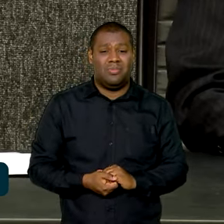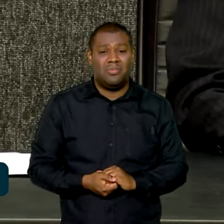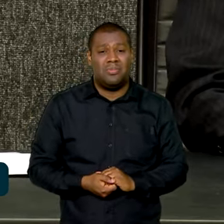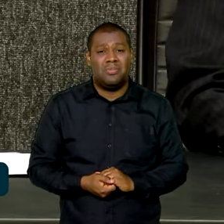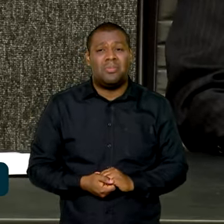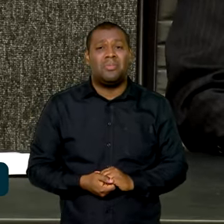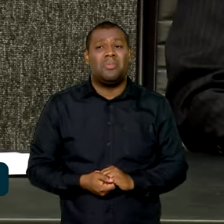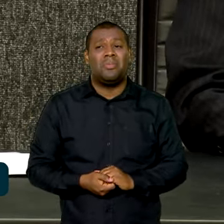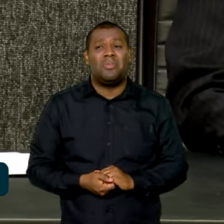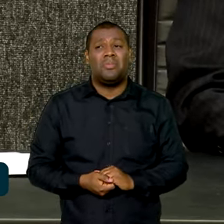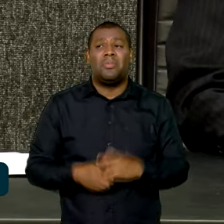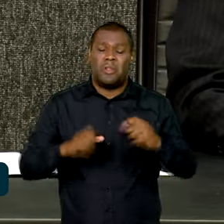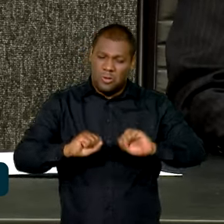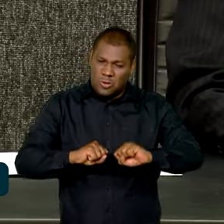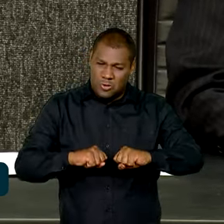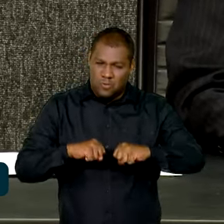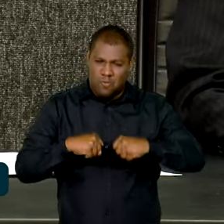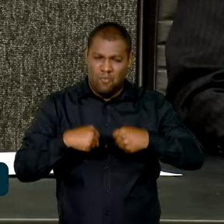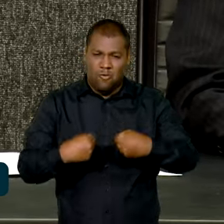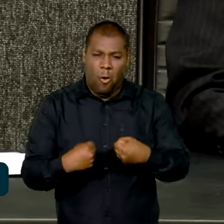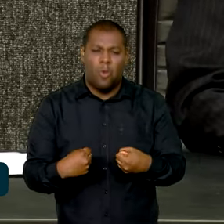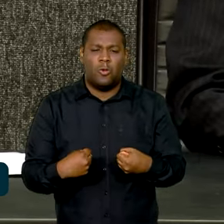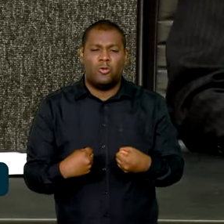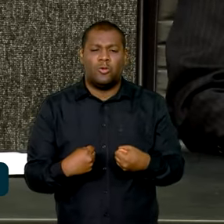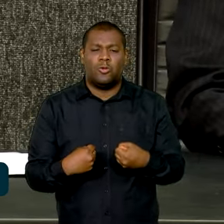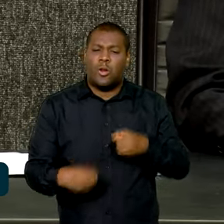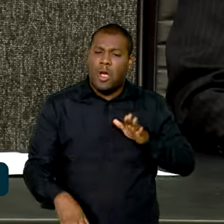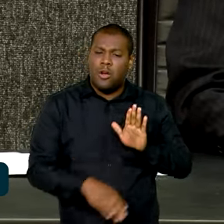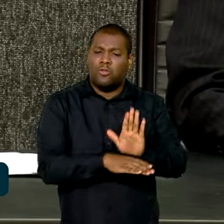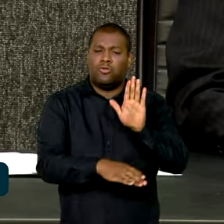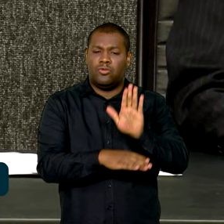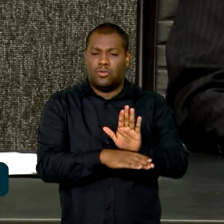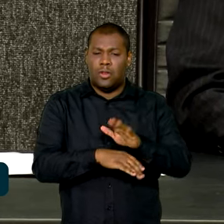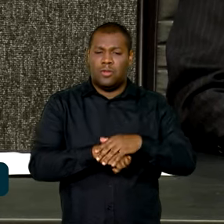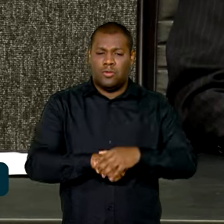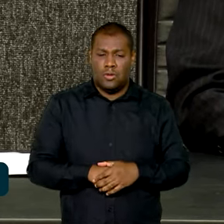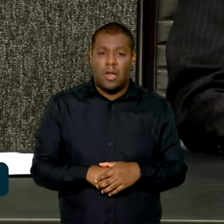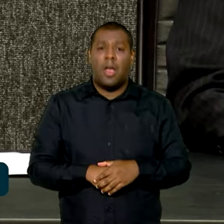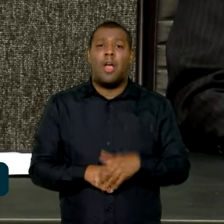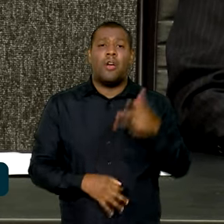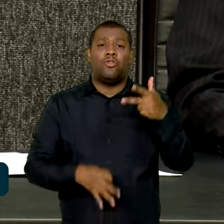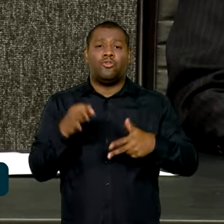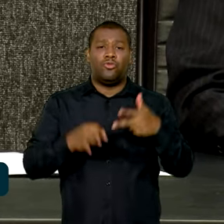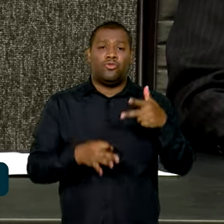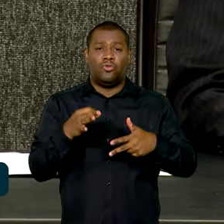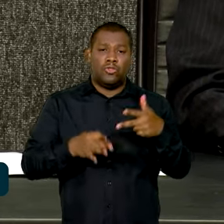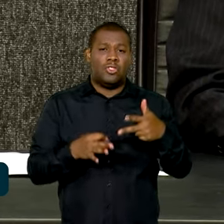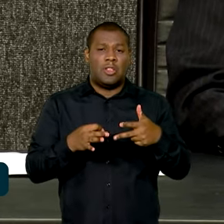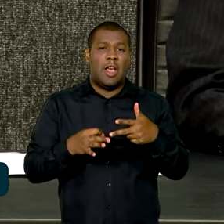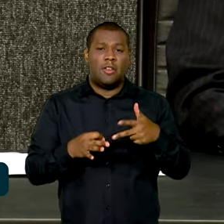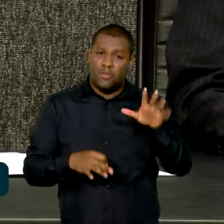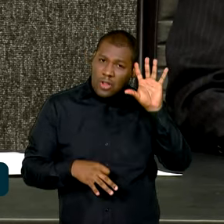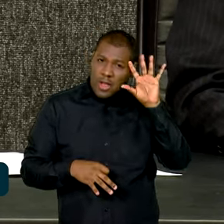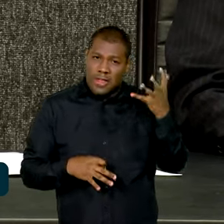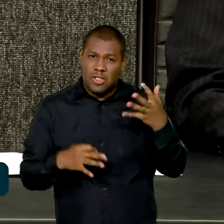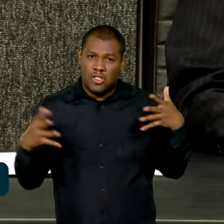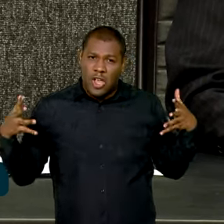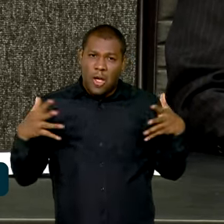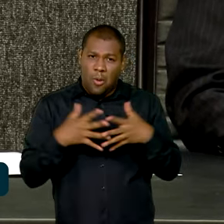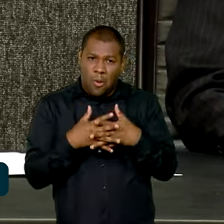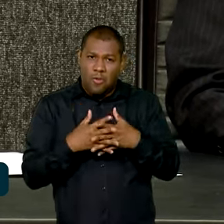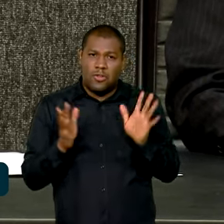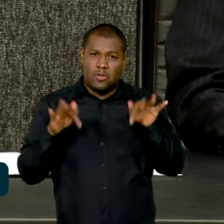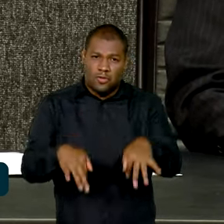conjugar os esforços para permitir que os Centros Judiciários de Solução de Conflitos e Cidadania, os